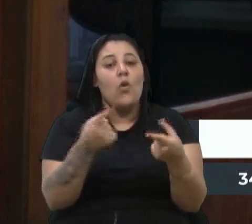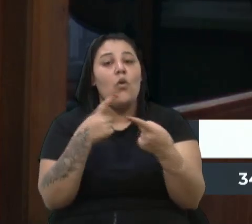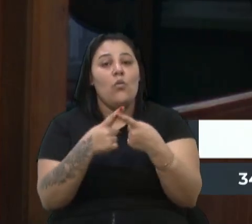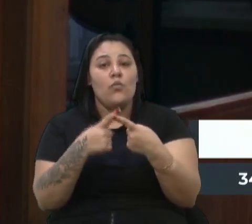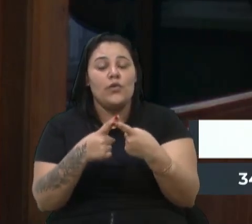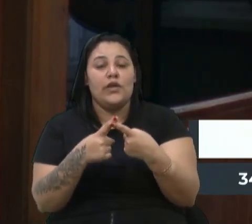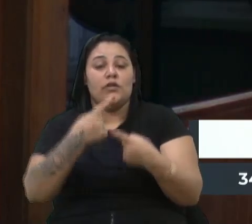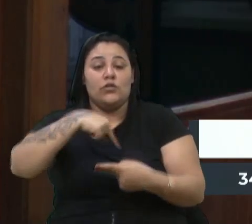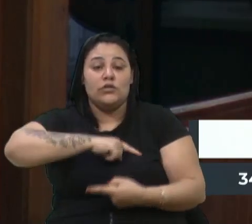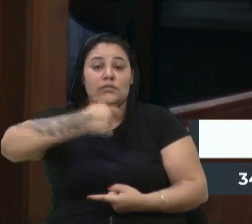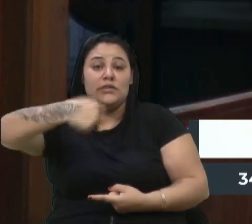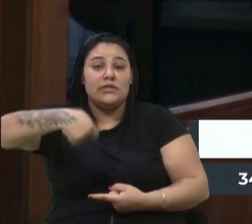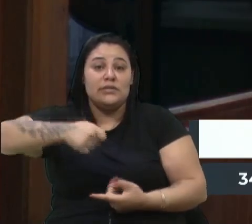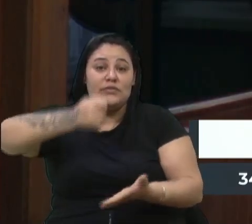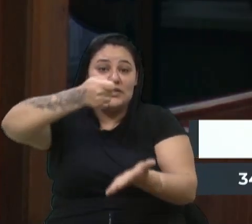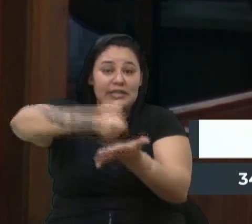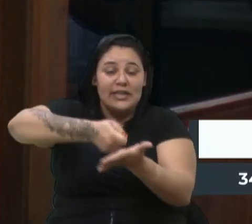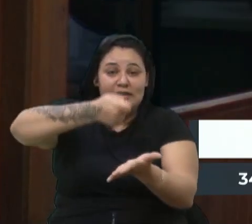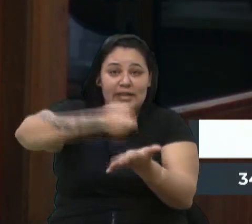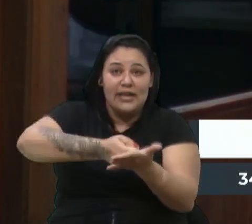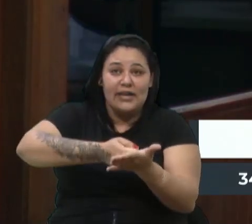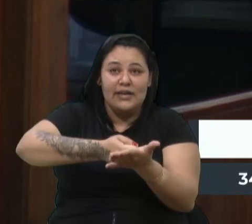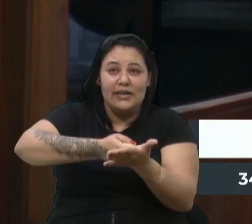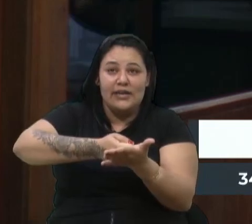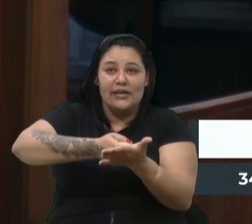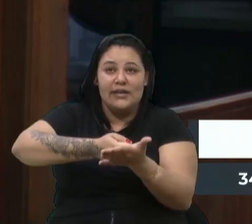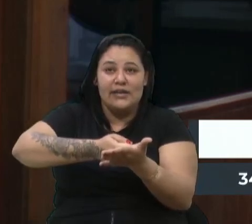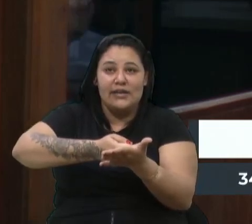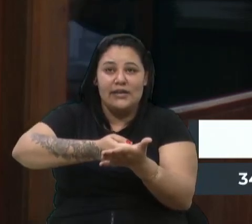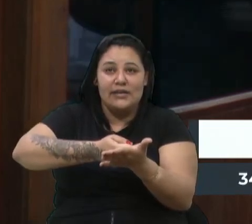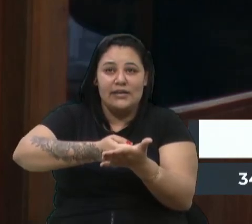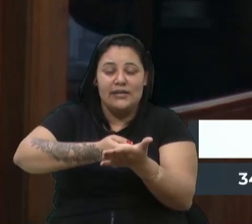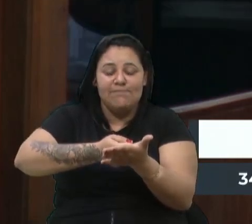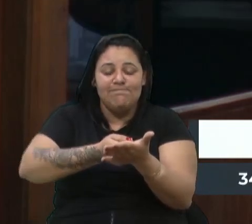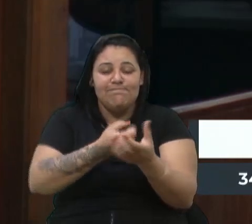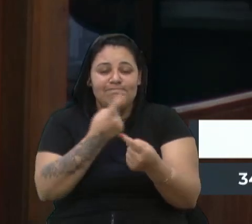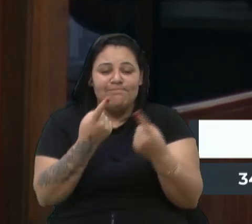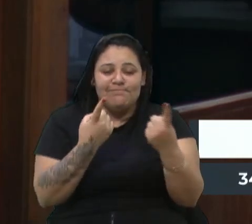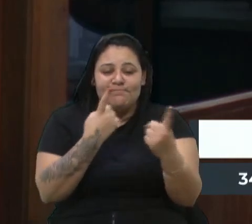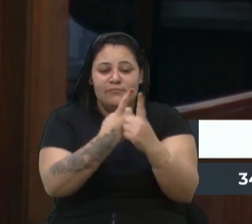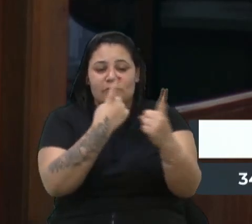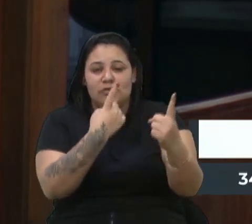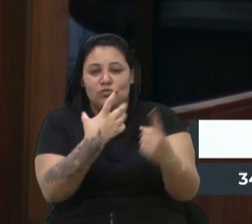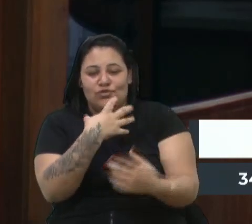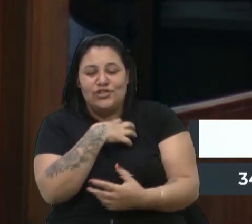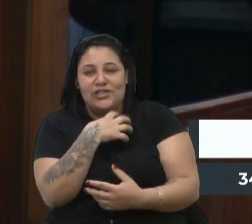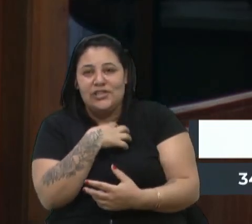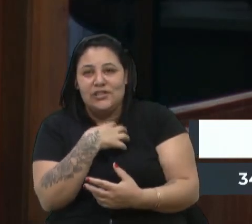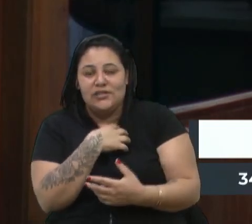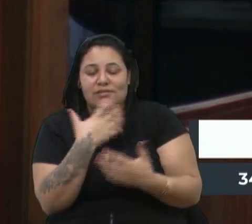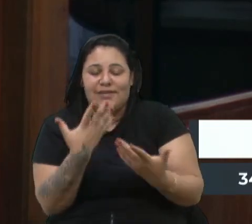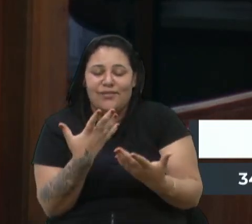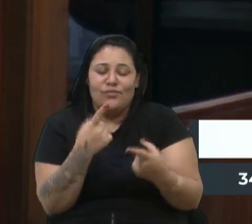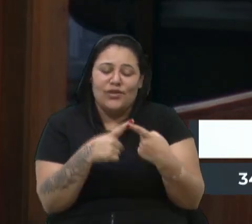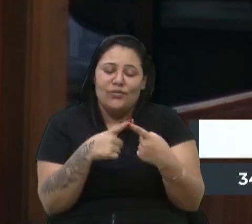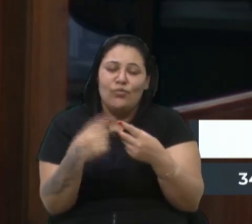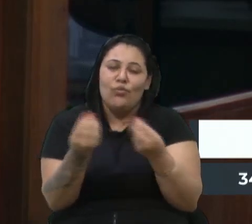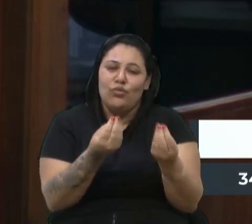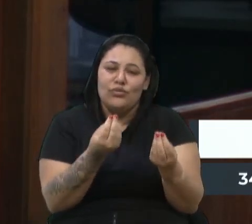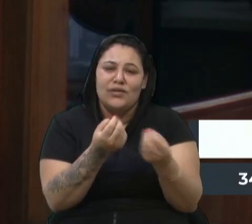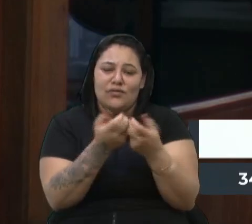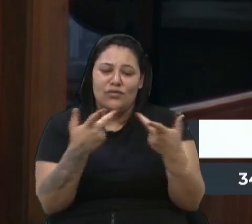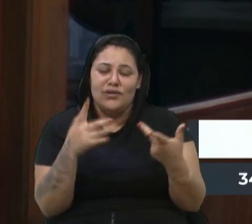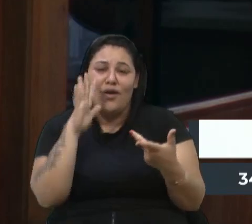tentar, de alguma maneira, e dados os acontecidos recentes e até nem tão recentes, nas